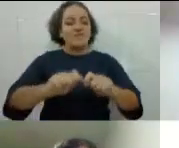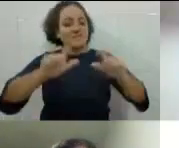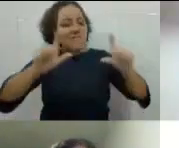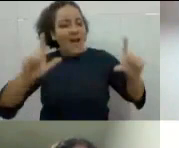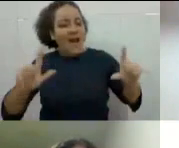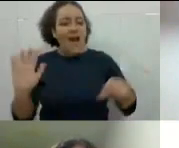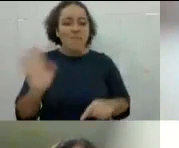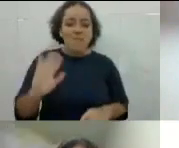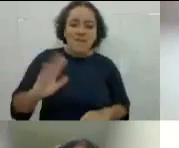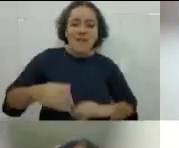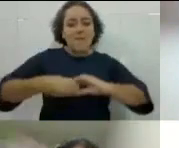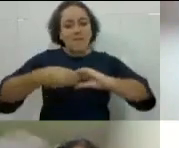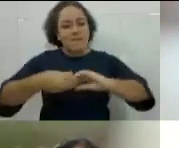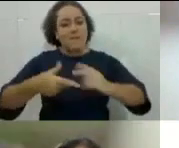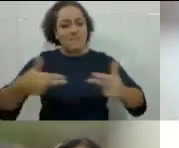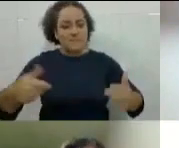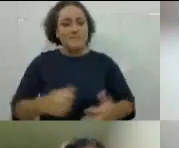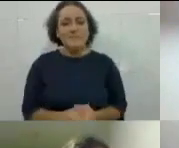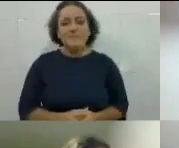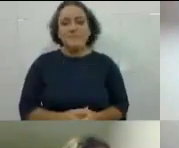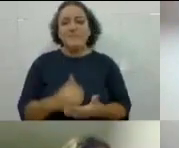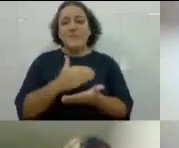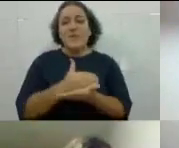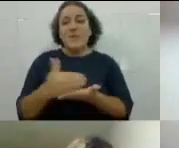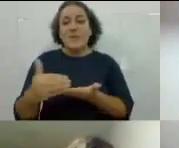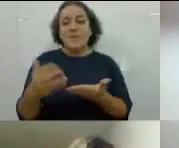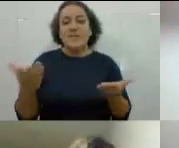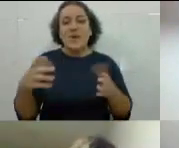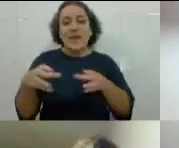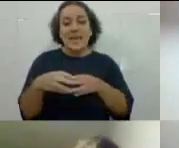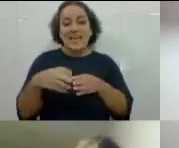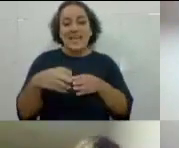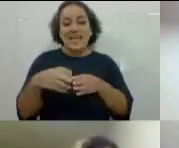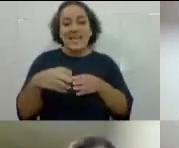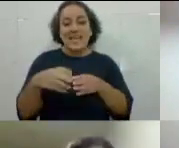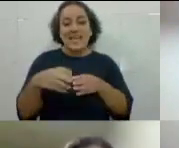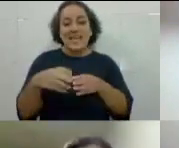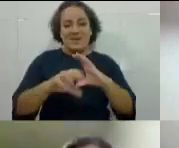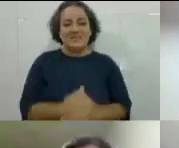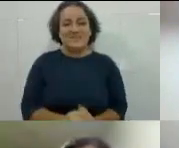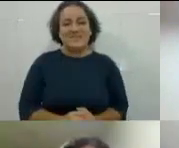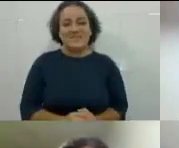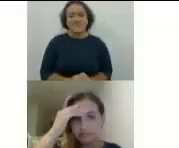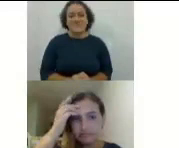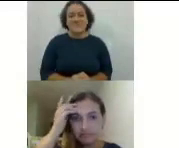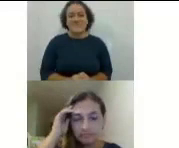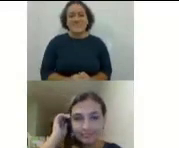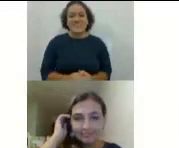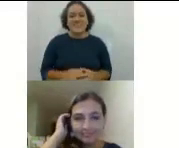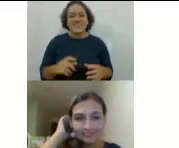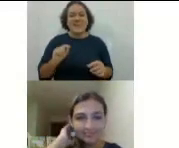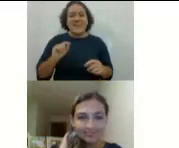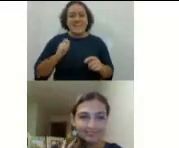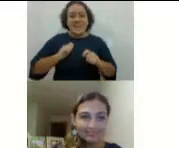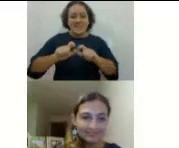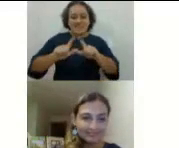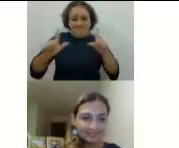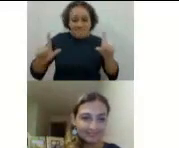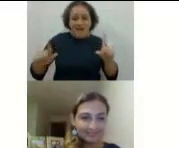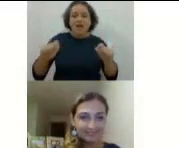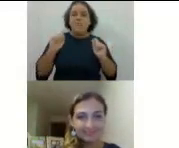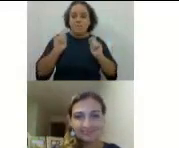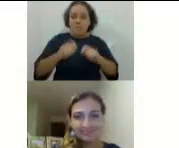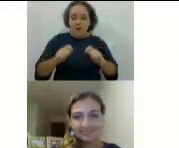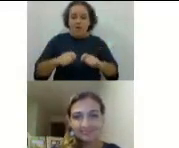Vamos lá, começando então com a equipe do CEFOR. Aí quem for chegando já pode abrir o microfone,